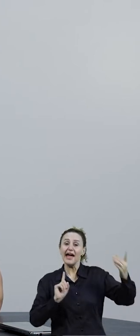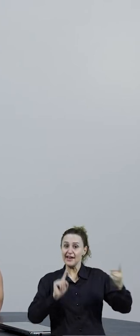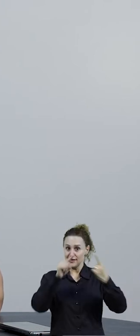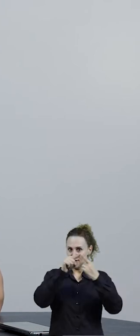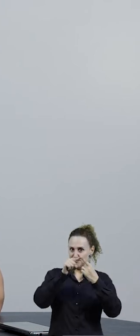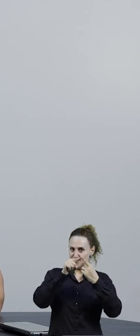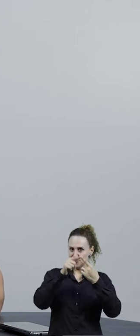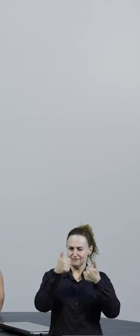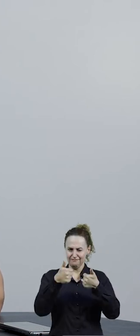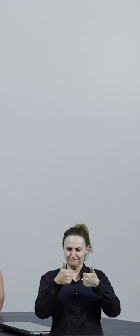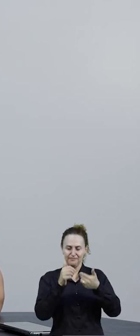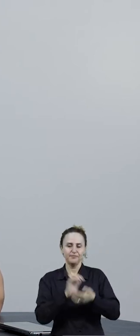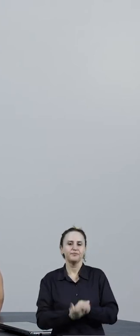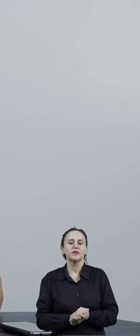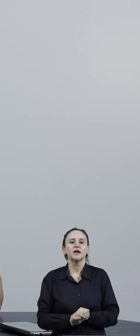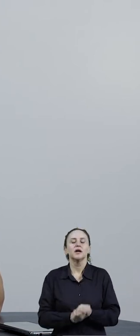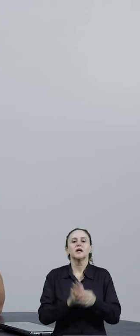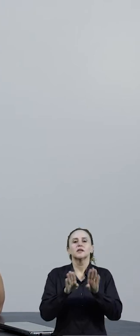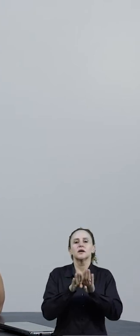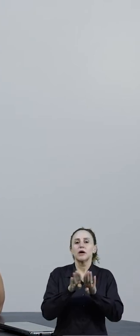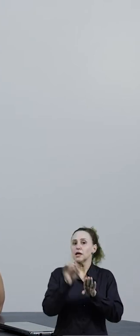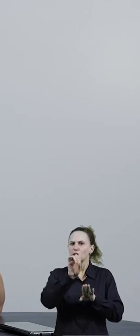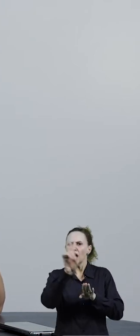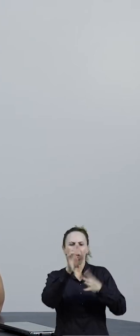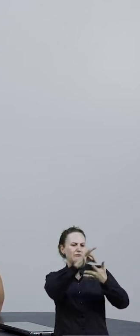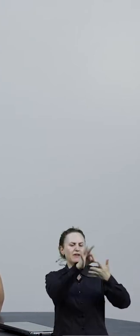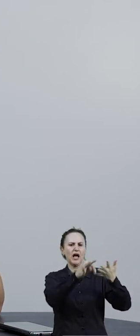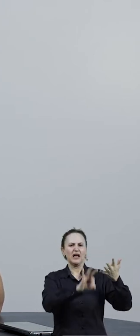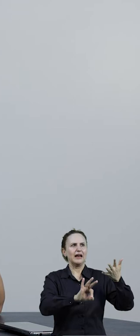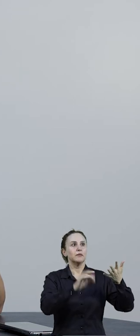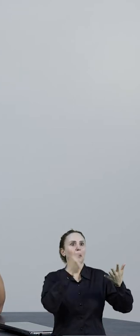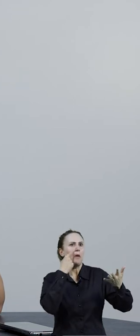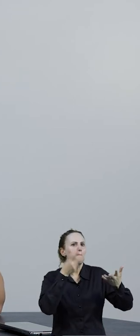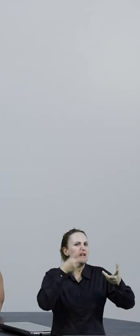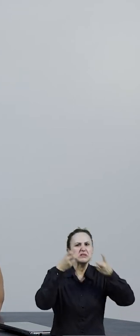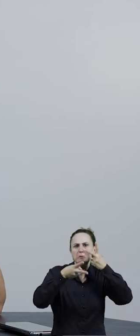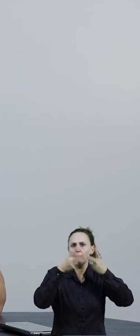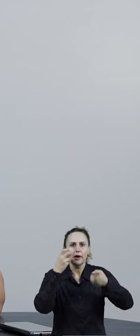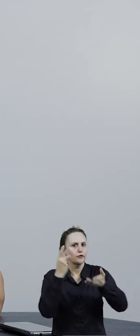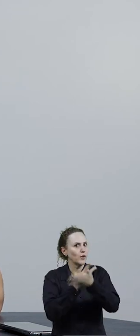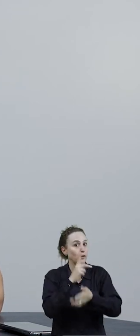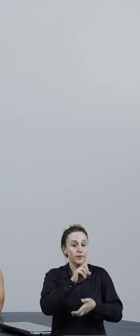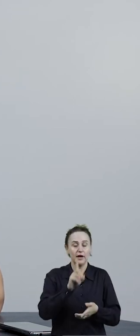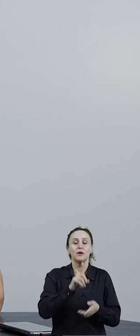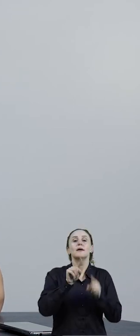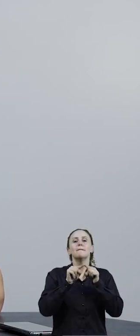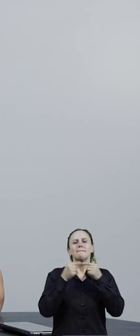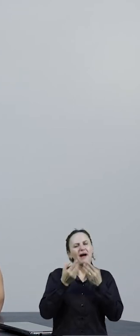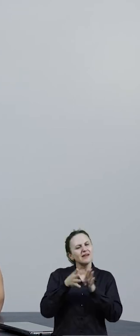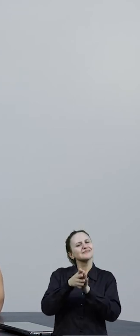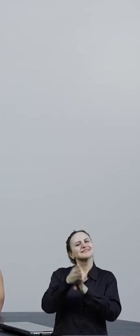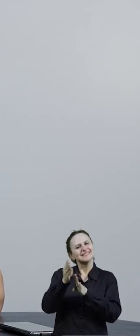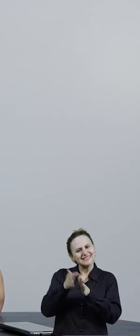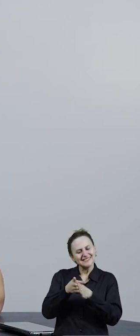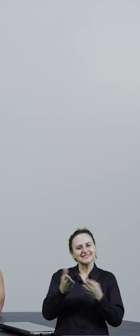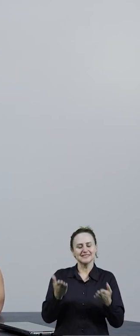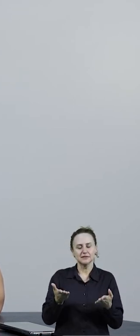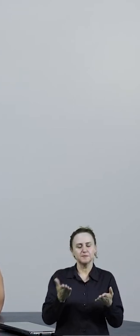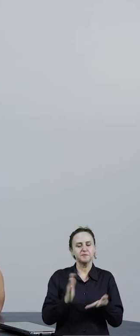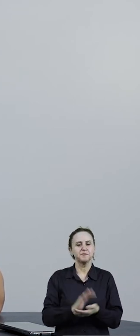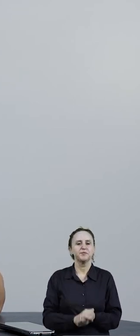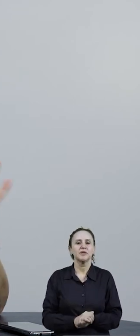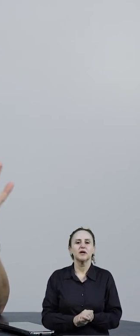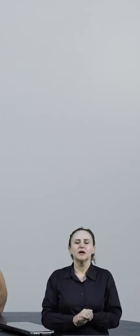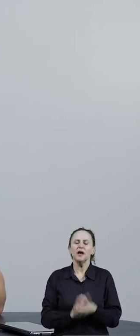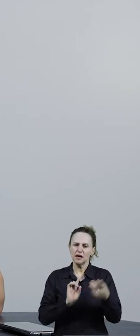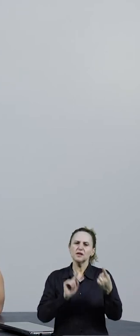fanfic, tá? Não é pra corrigir o texto do outro, tá, gente? Mais uma dica ou outra pode dar, tá? E aí,